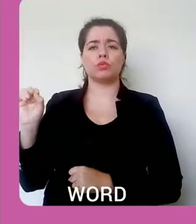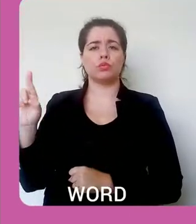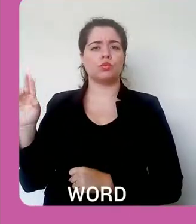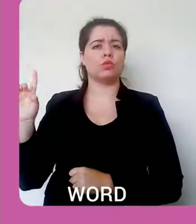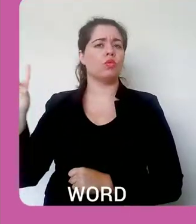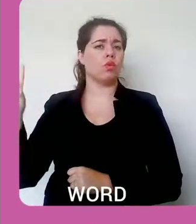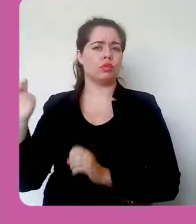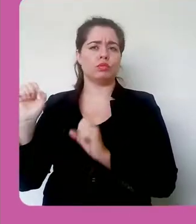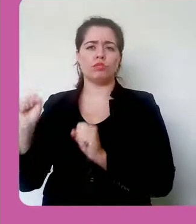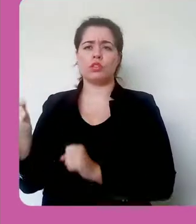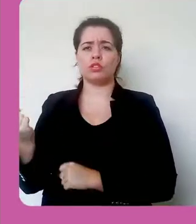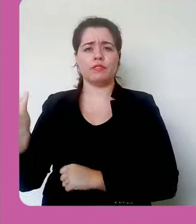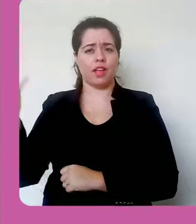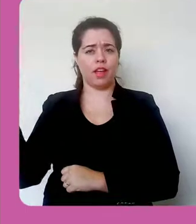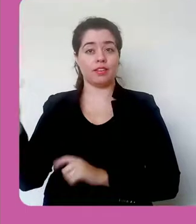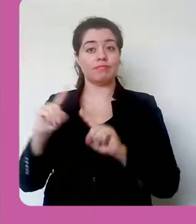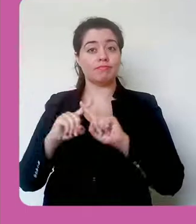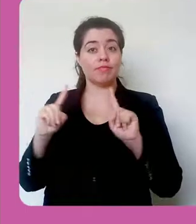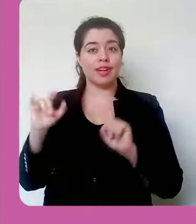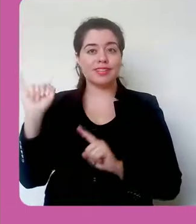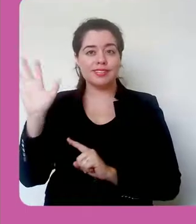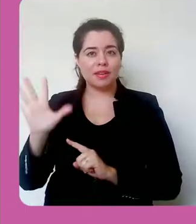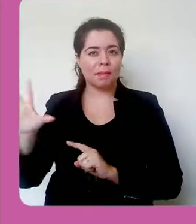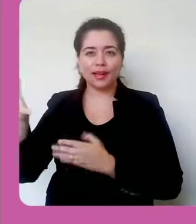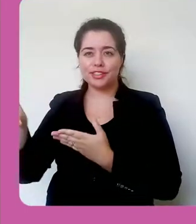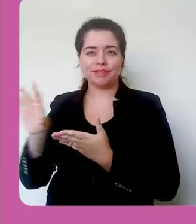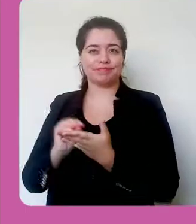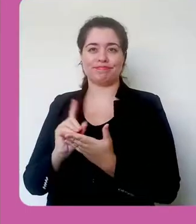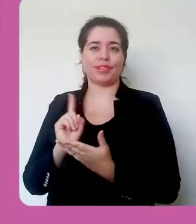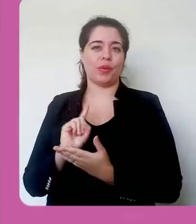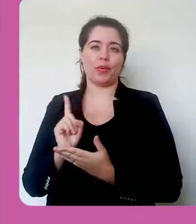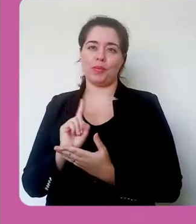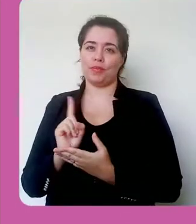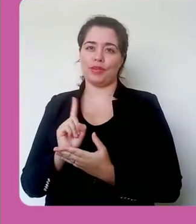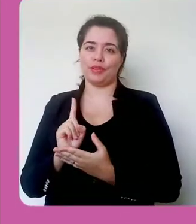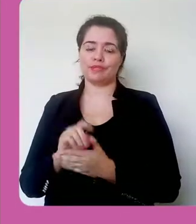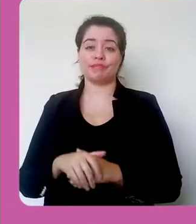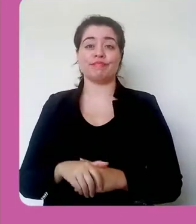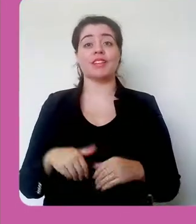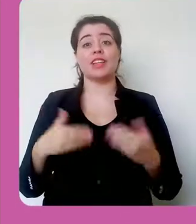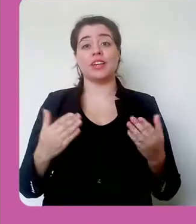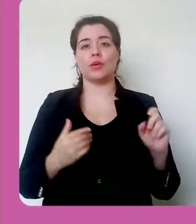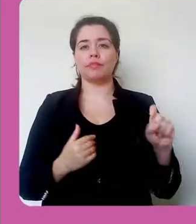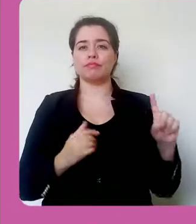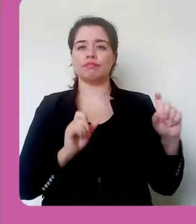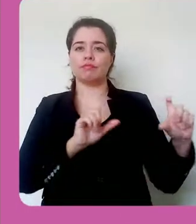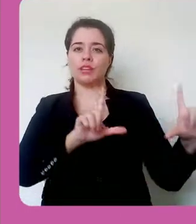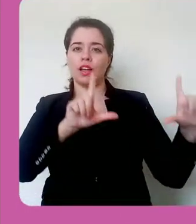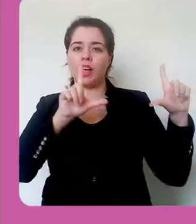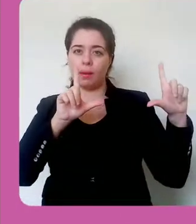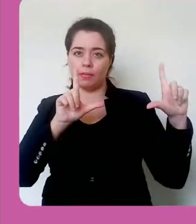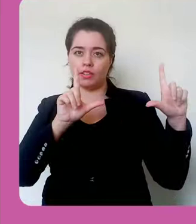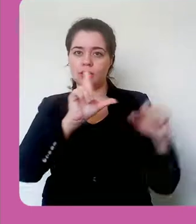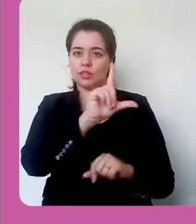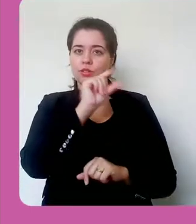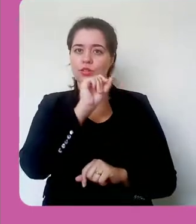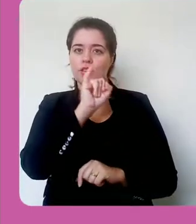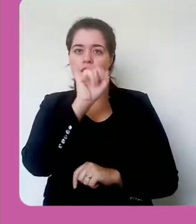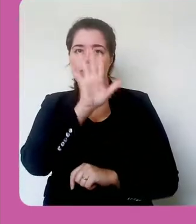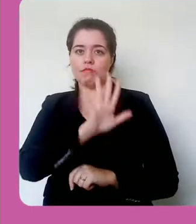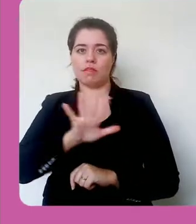Então, vou abrir aqui. Vou pegar aqui uma imagem e incluir aqui.